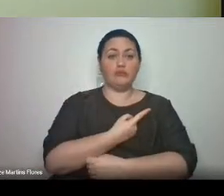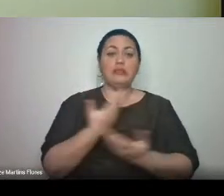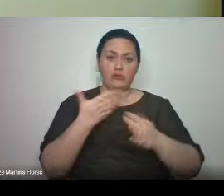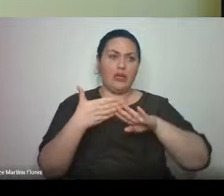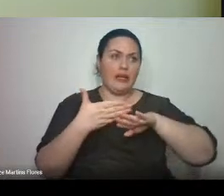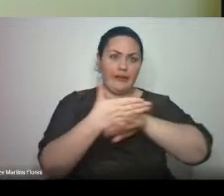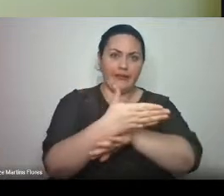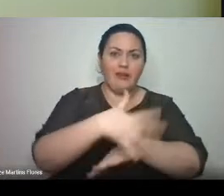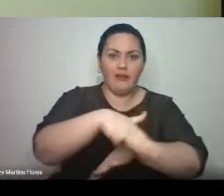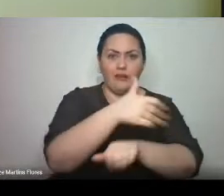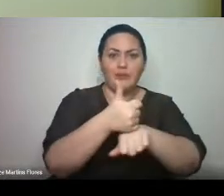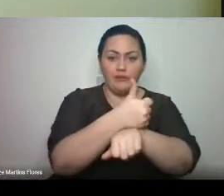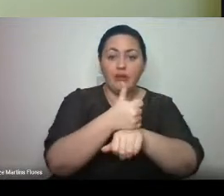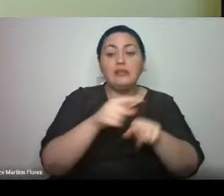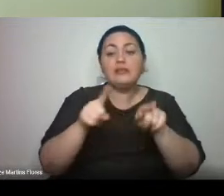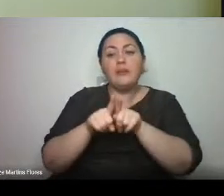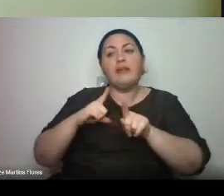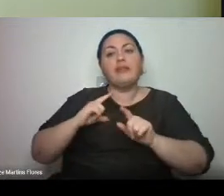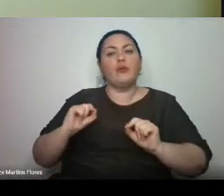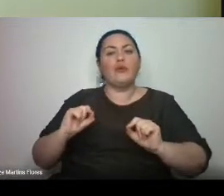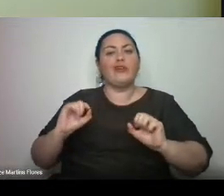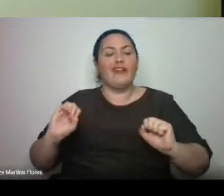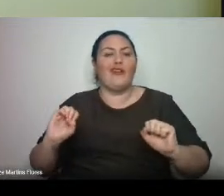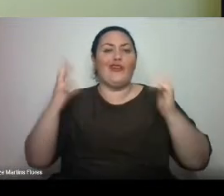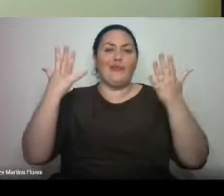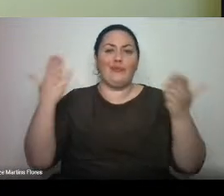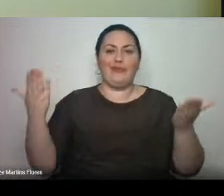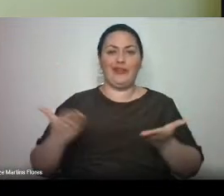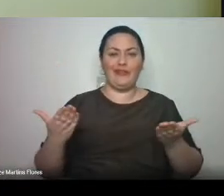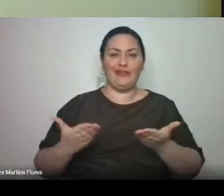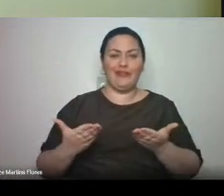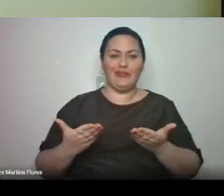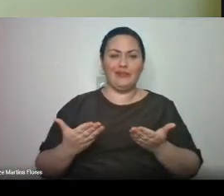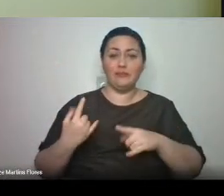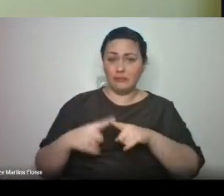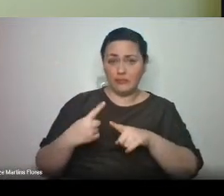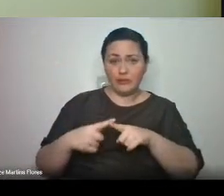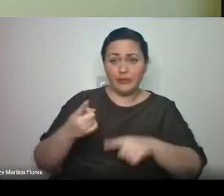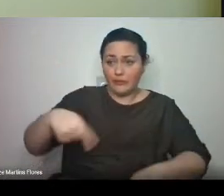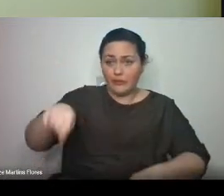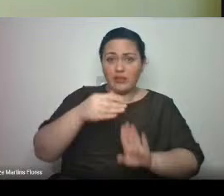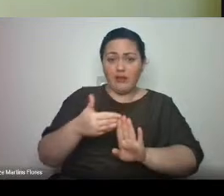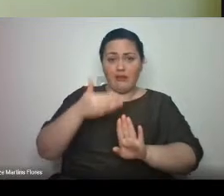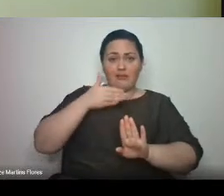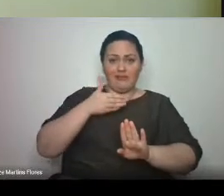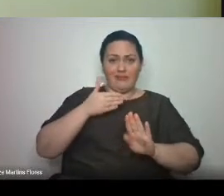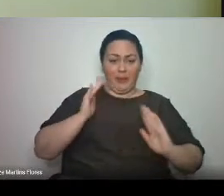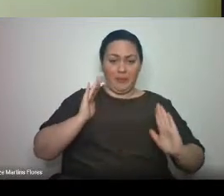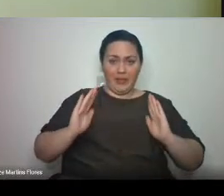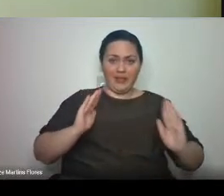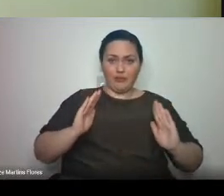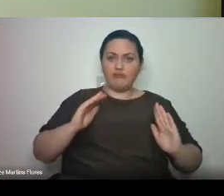nós estamos também comemorando. E a gente tem que comemorar. Vocês passaram por algo que já é difícil normalmente, mas com outras